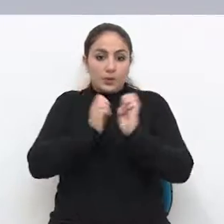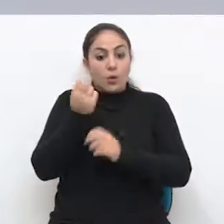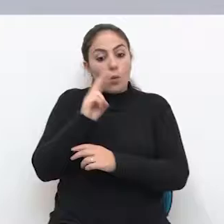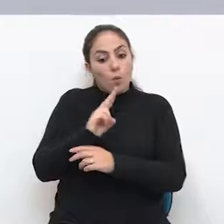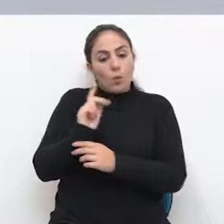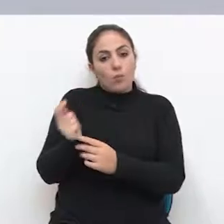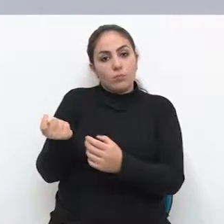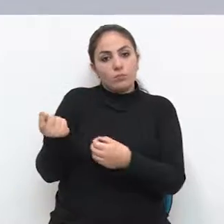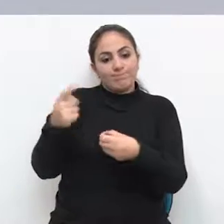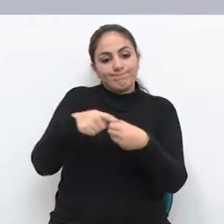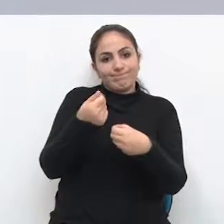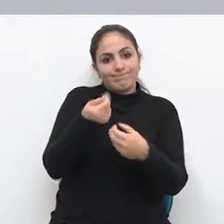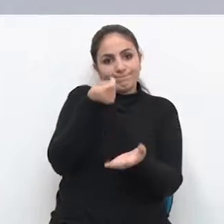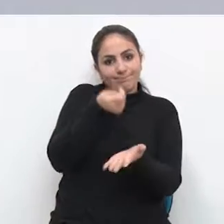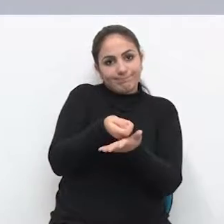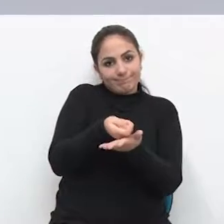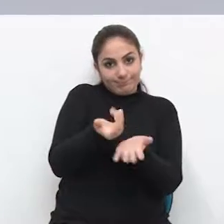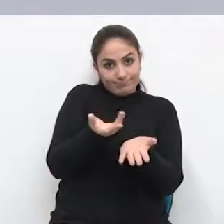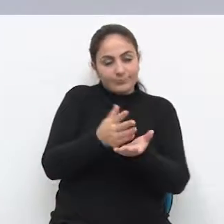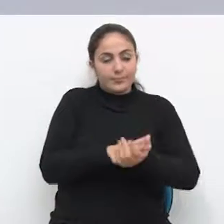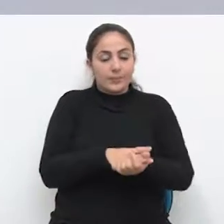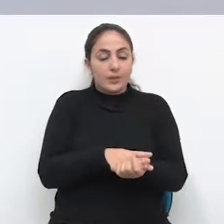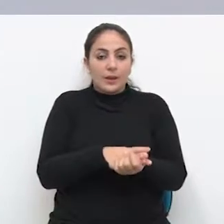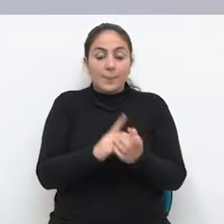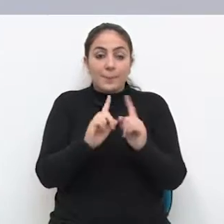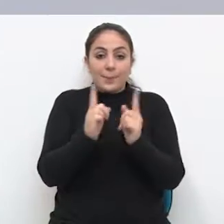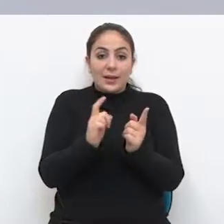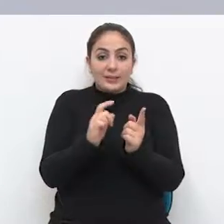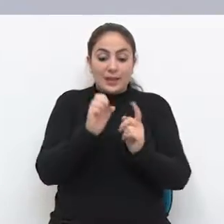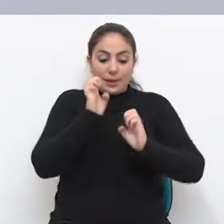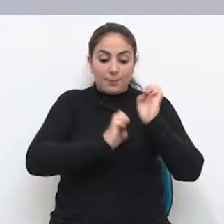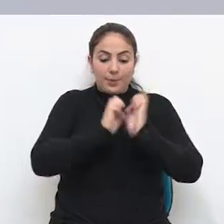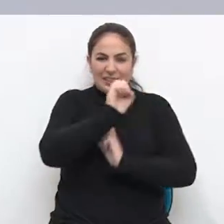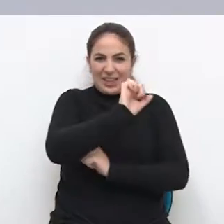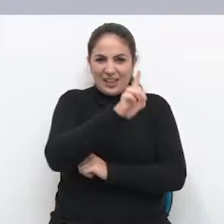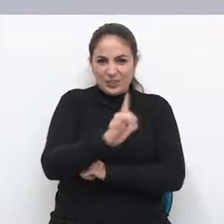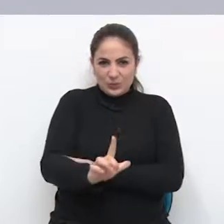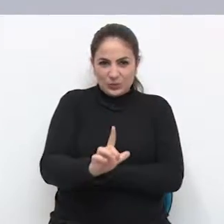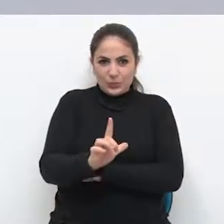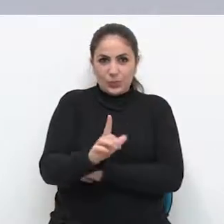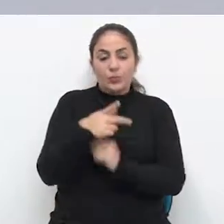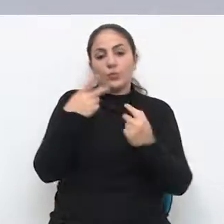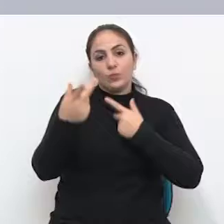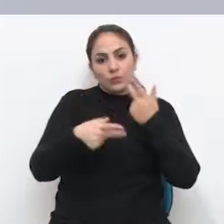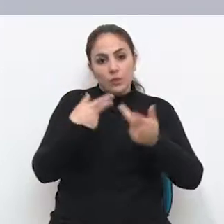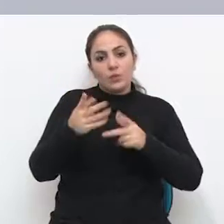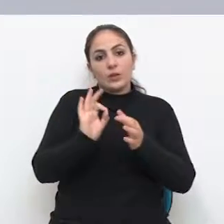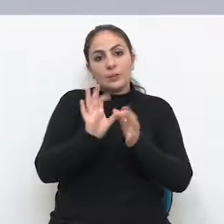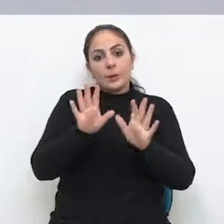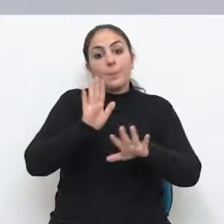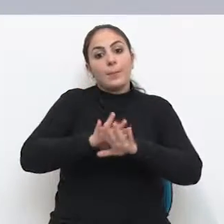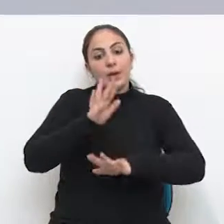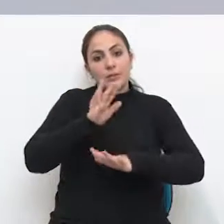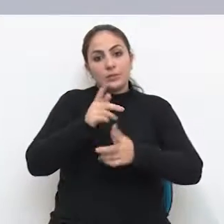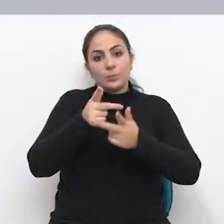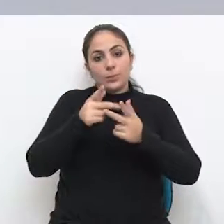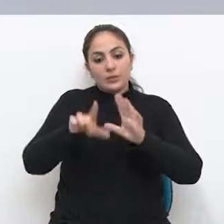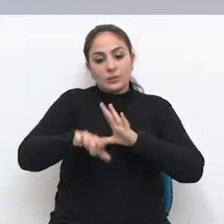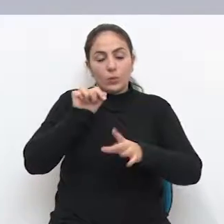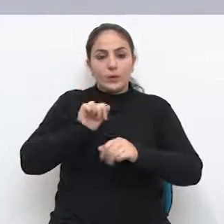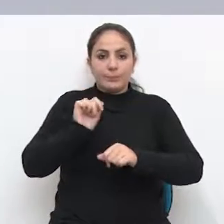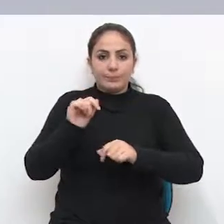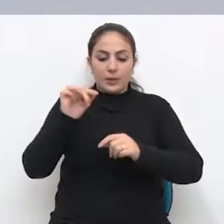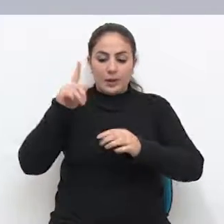reembolso integral dos bilhetes. Em contrapartida, a Azul confirmou que vai disponibilizar mais uma opção